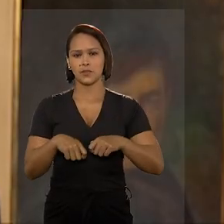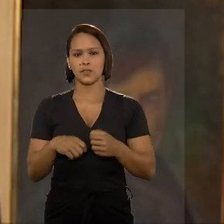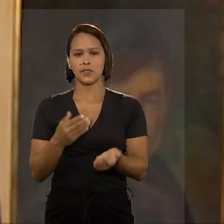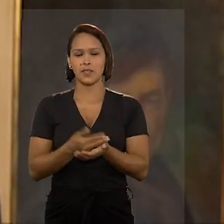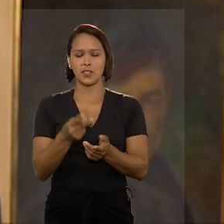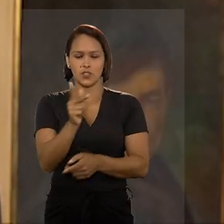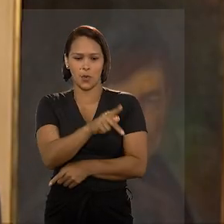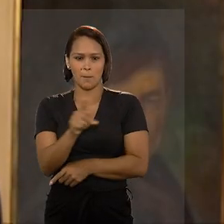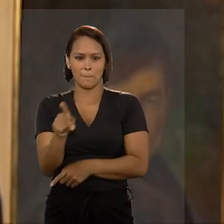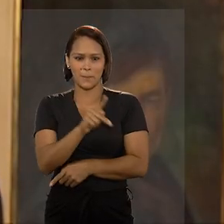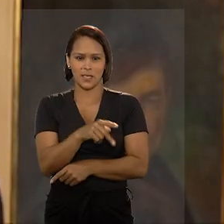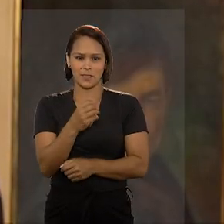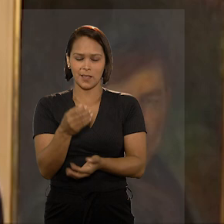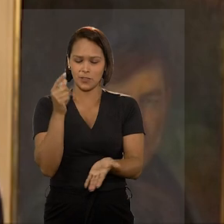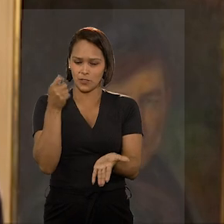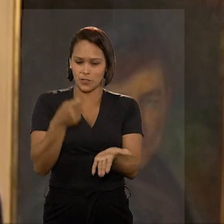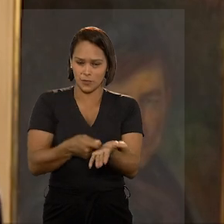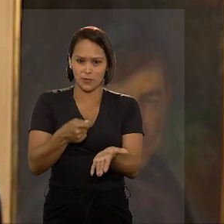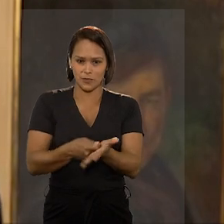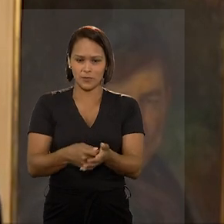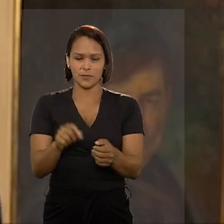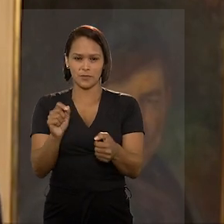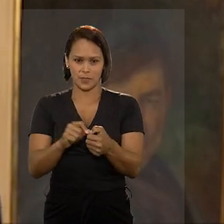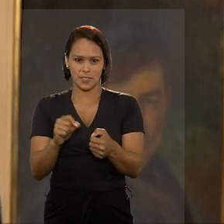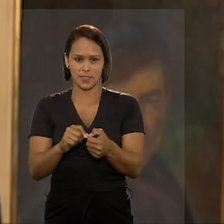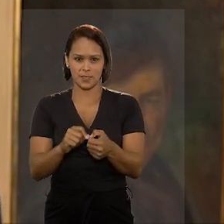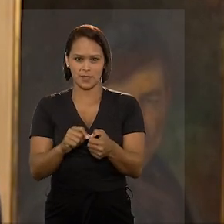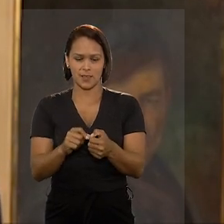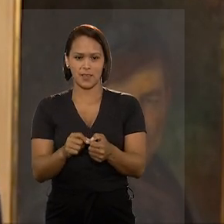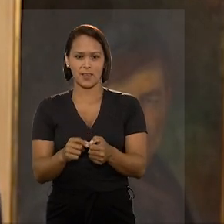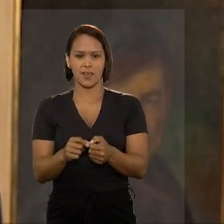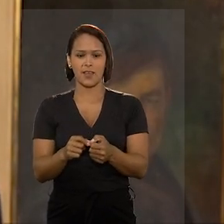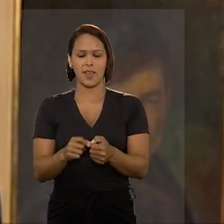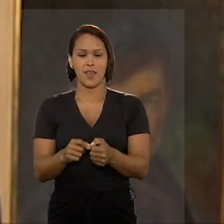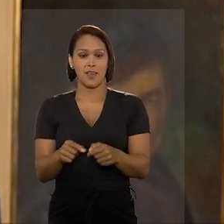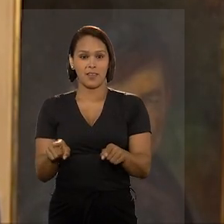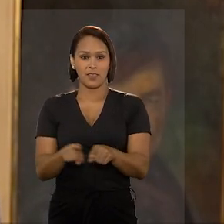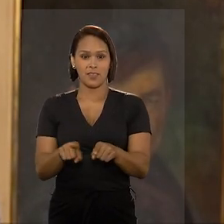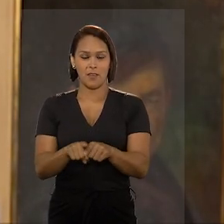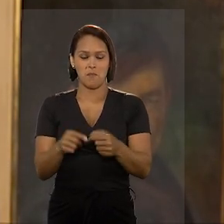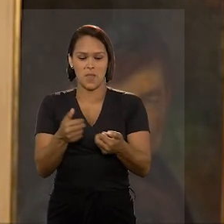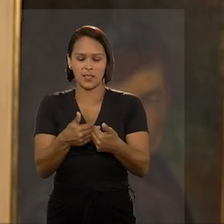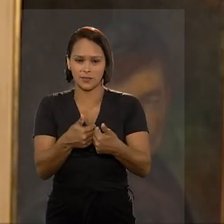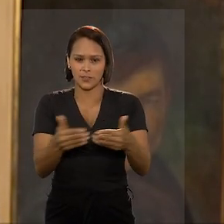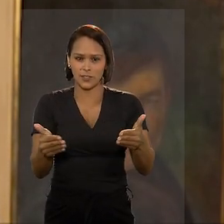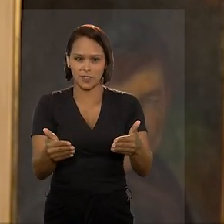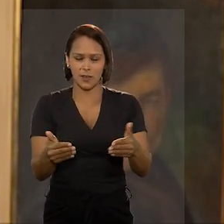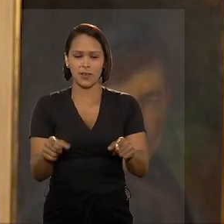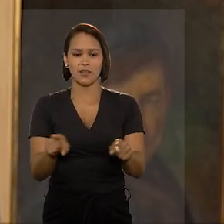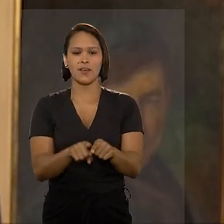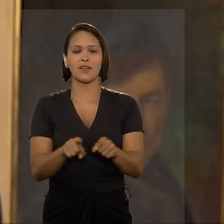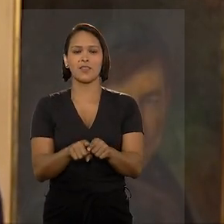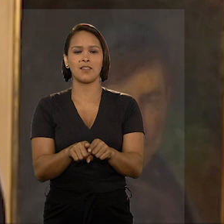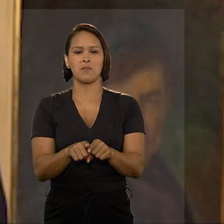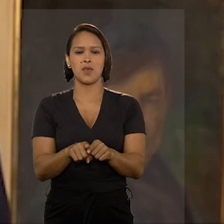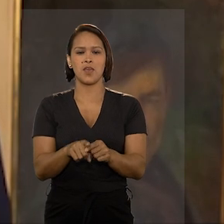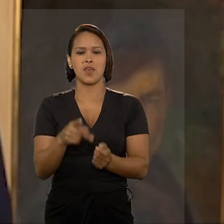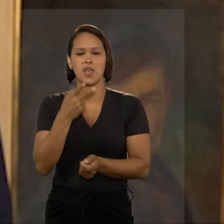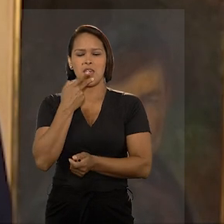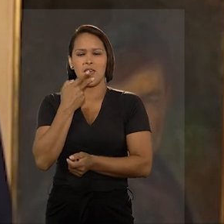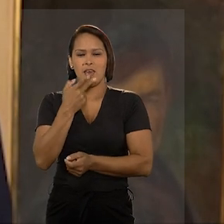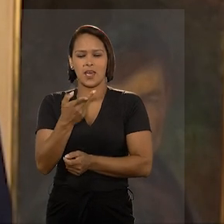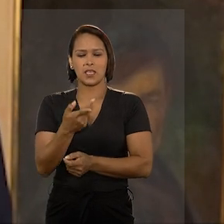oportunidade, como presidente, de implantar, de inaugurá-lo. E,